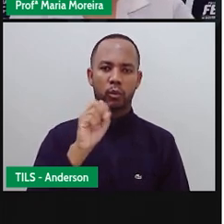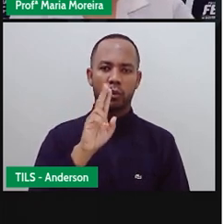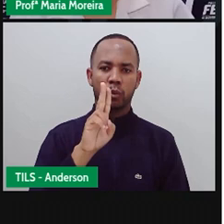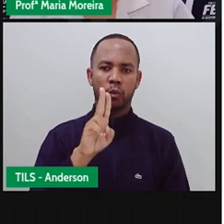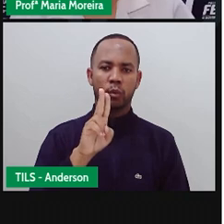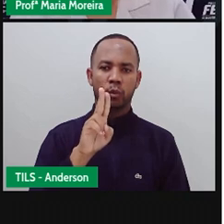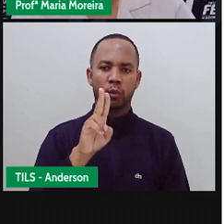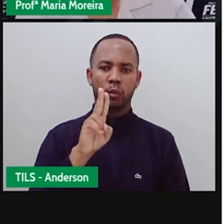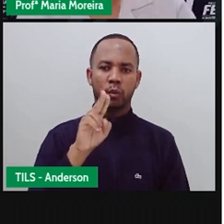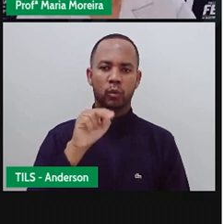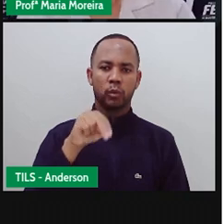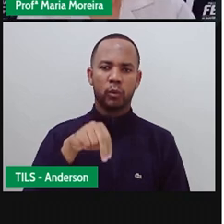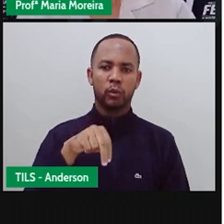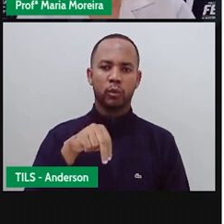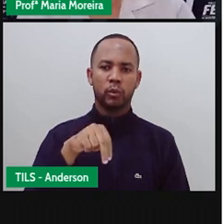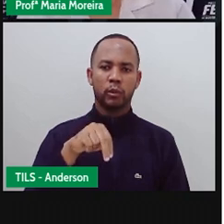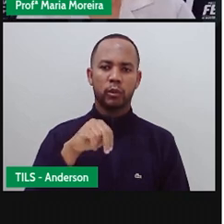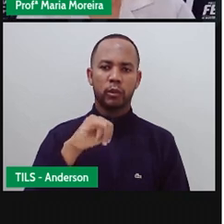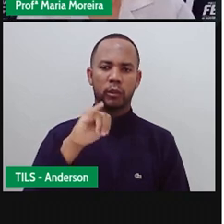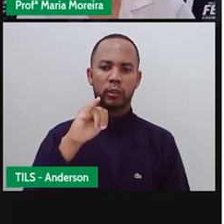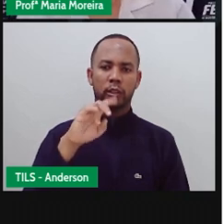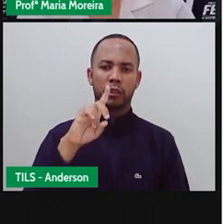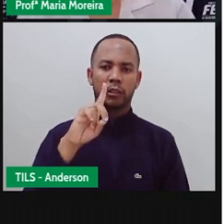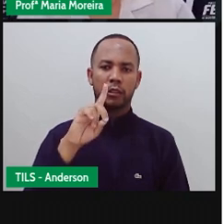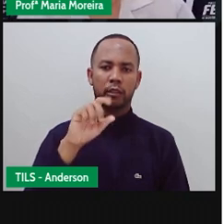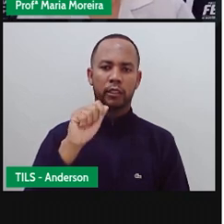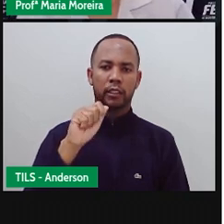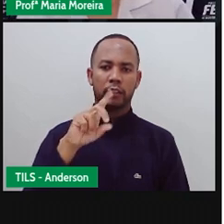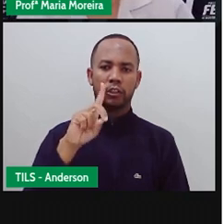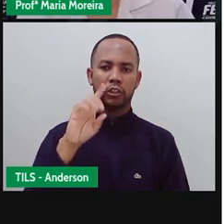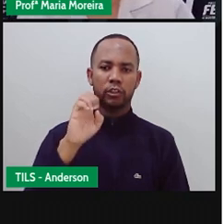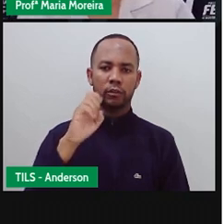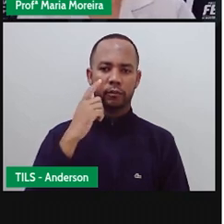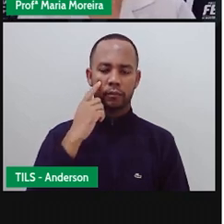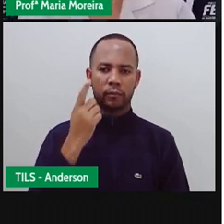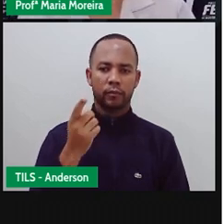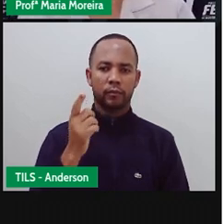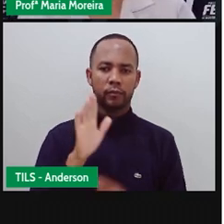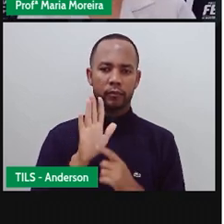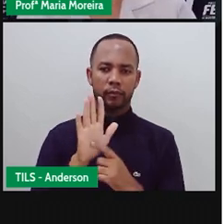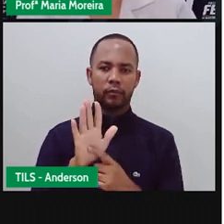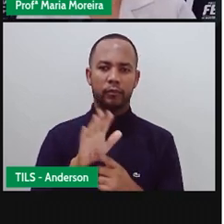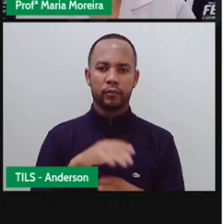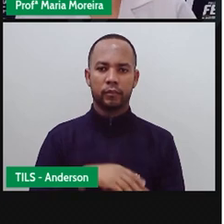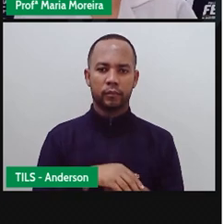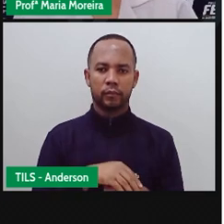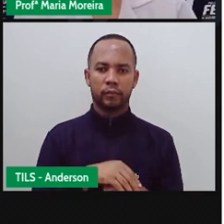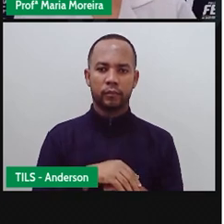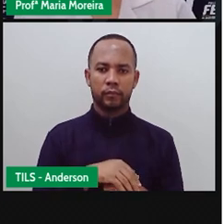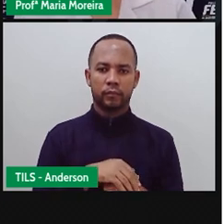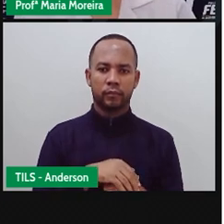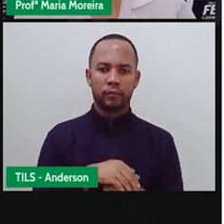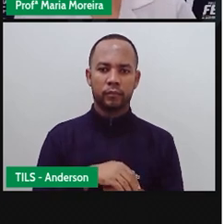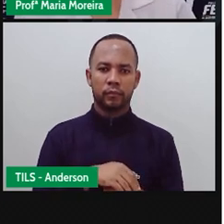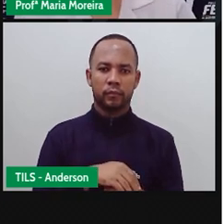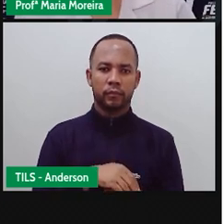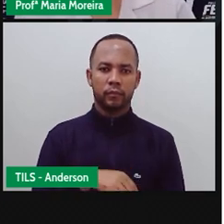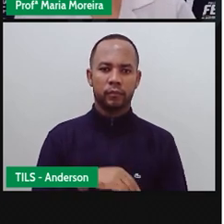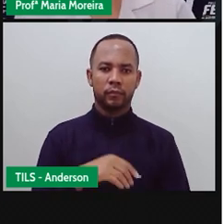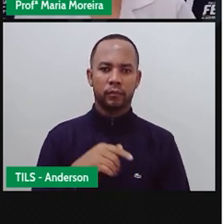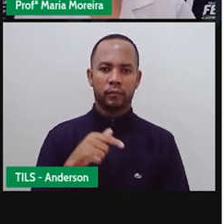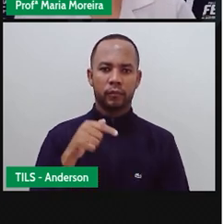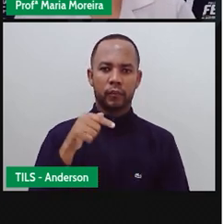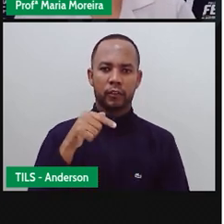começo por onde? Por aqui Olha só 8 Não é isso? Bom 7